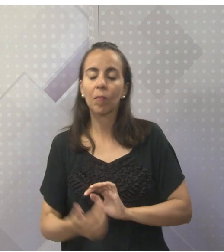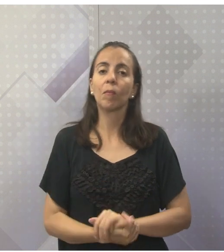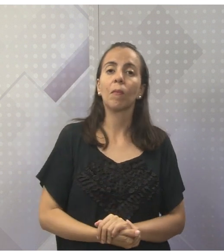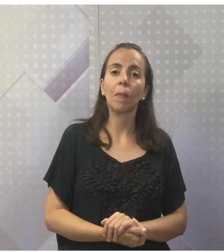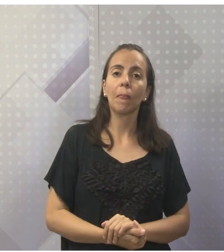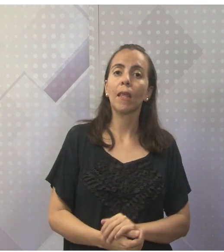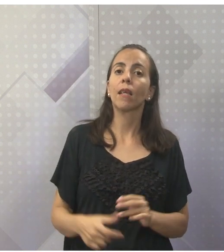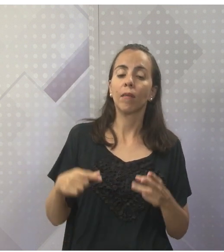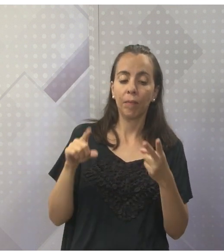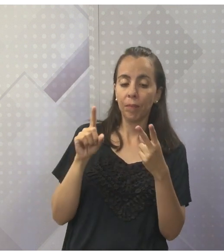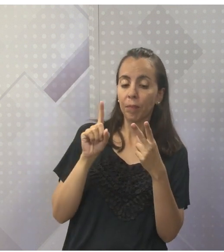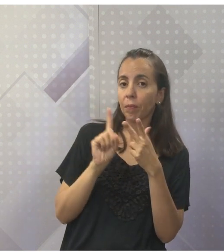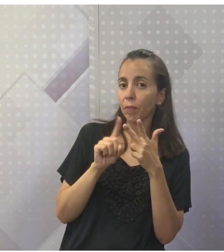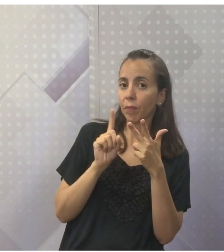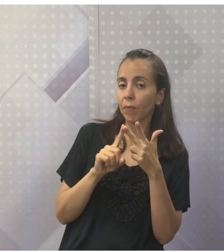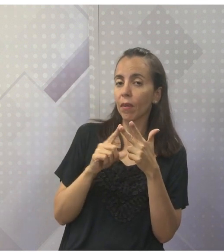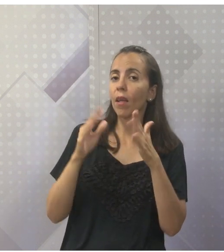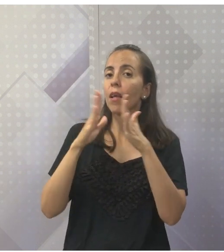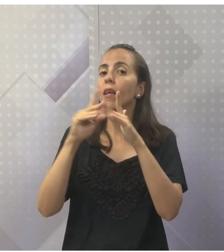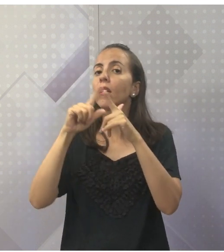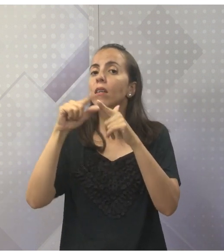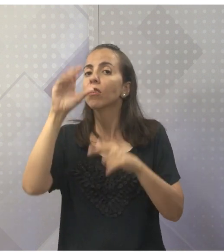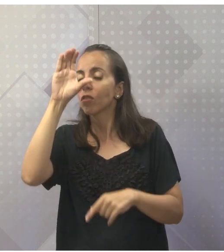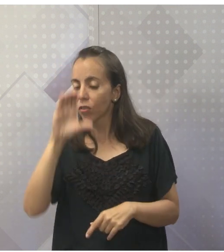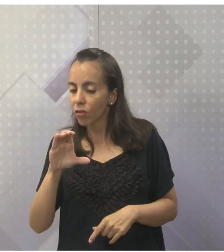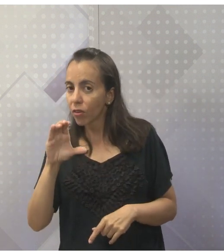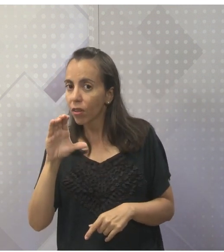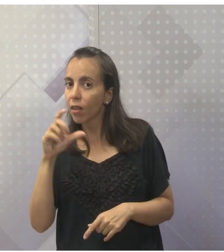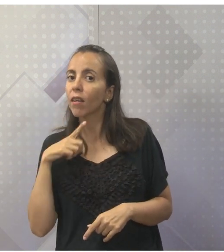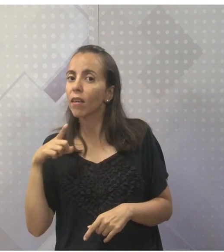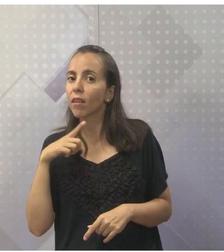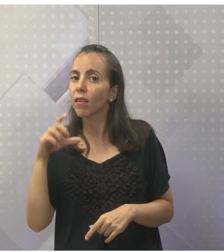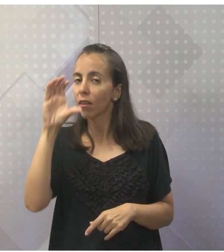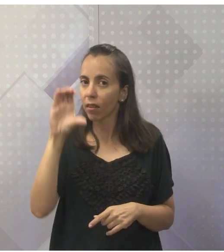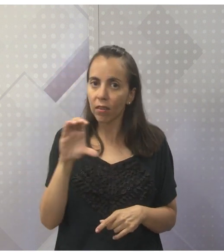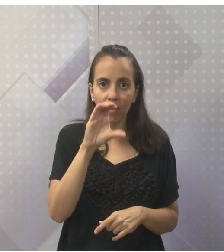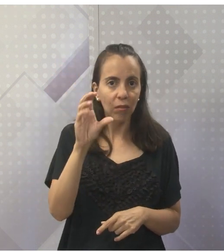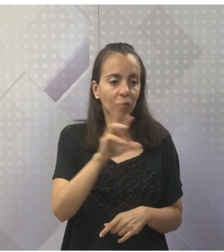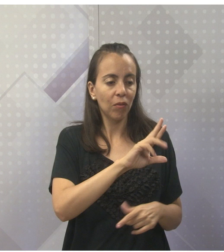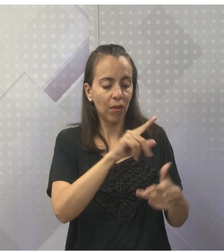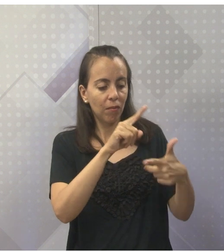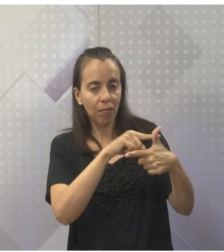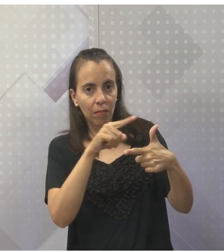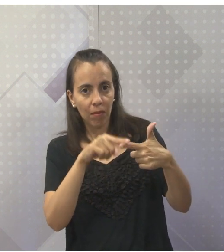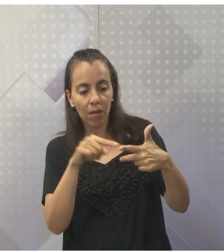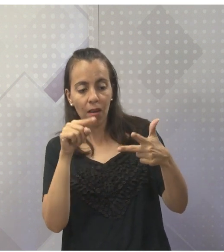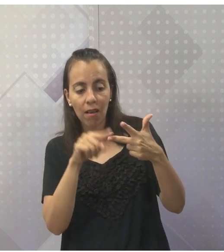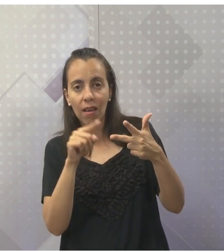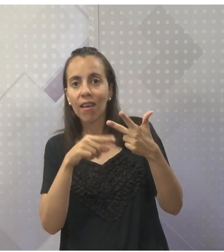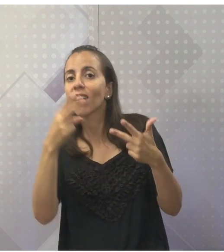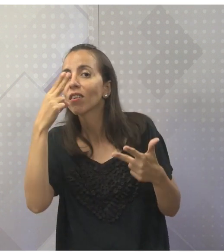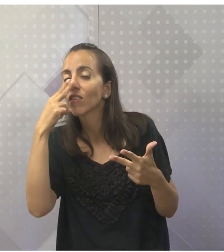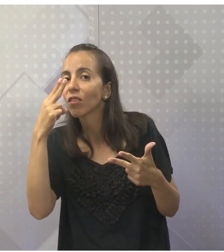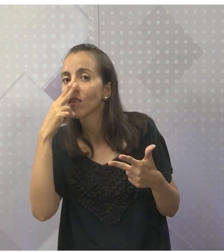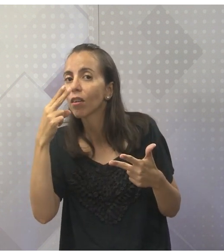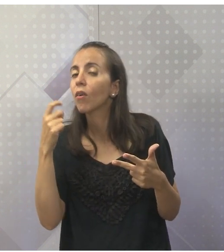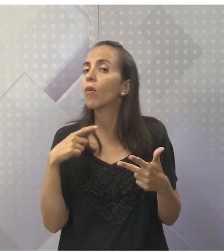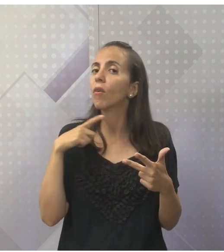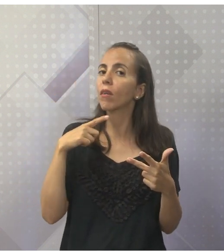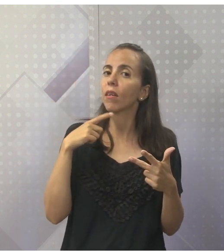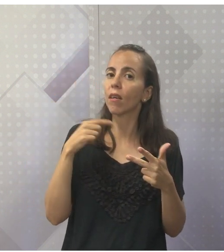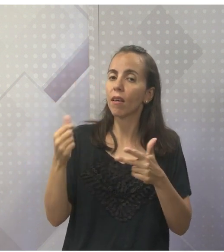Igreja Cristã, os protestantes. Então, os protestantes tradicionais,